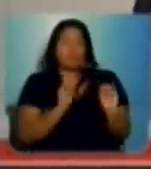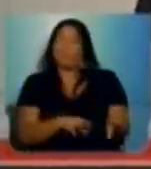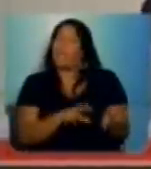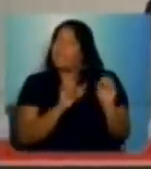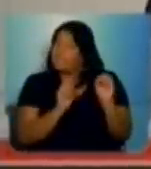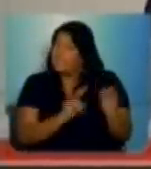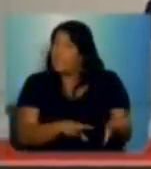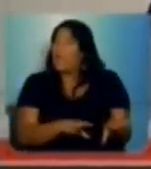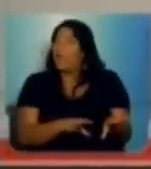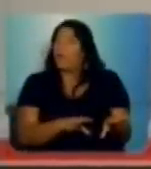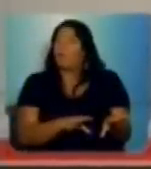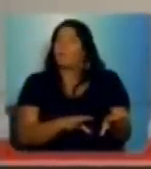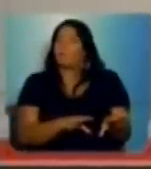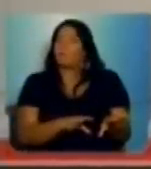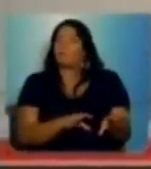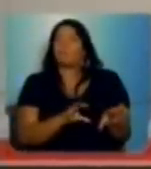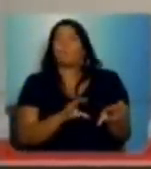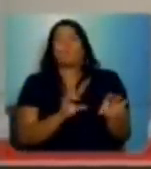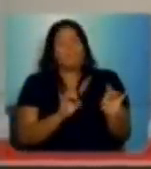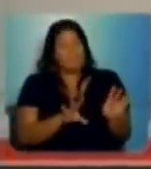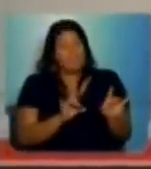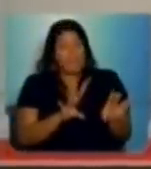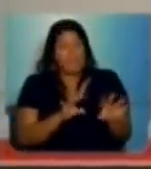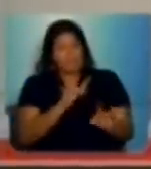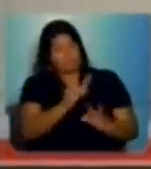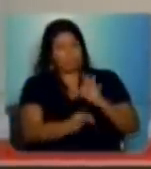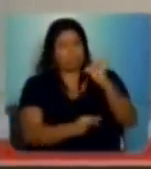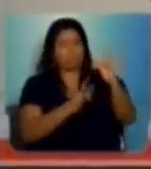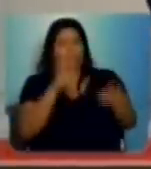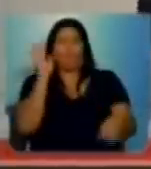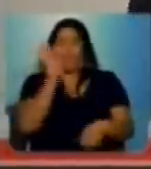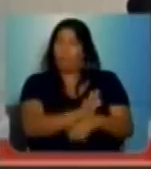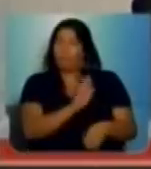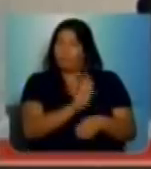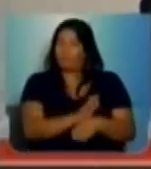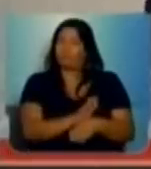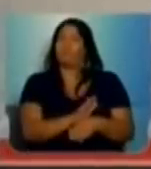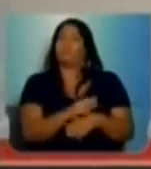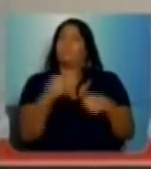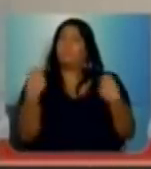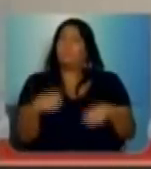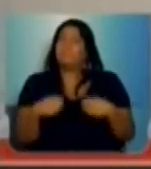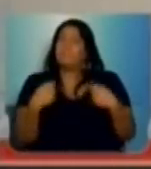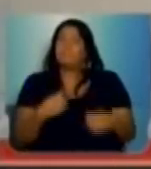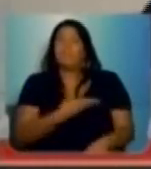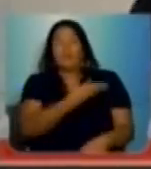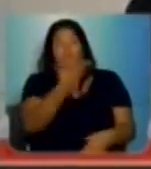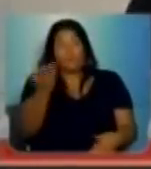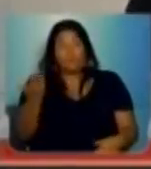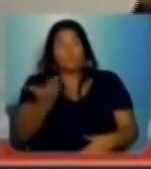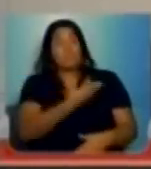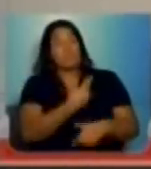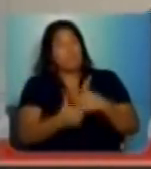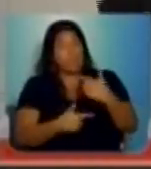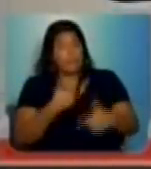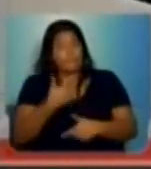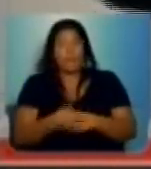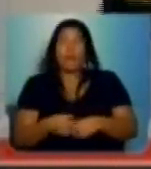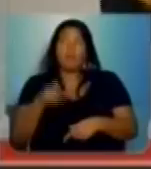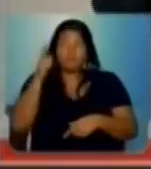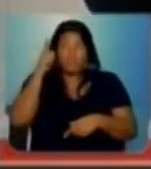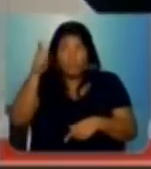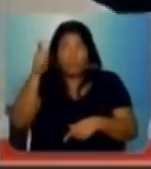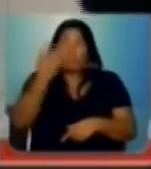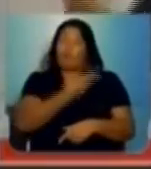com a educação técnica e tecnológica, que utilizem os seus mandatos para pressionar, para